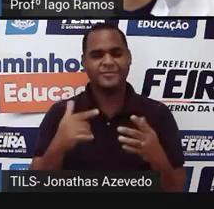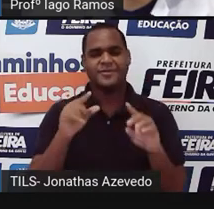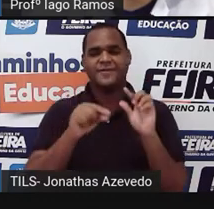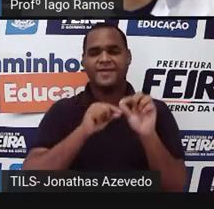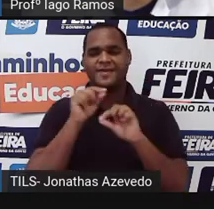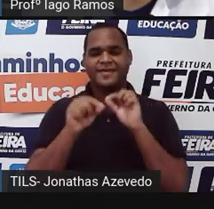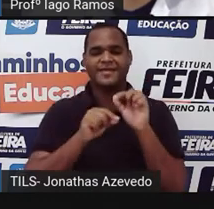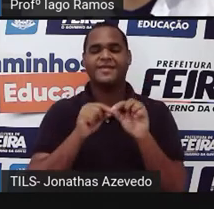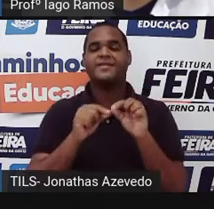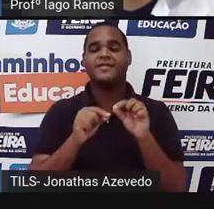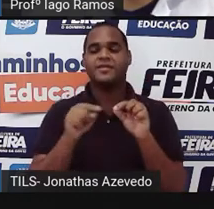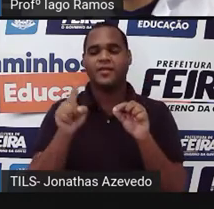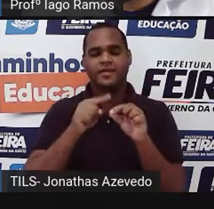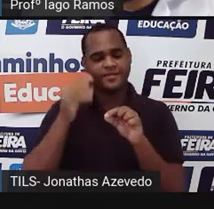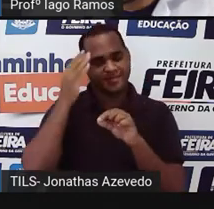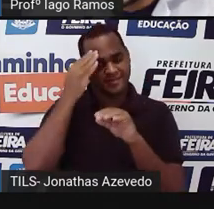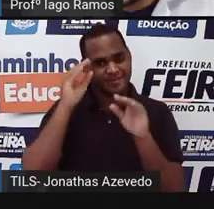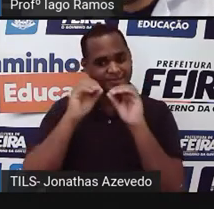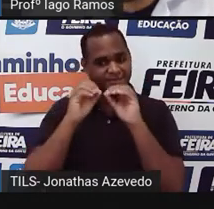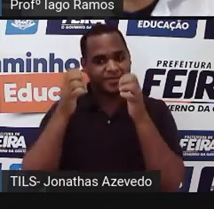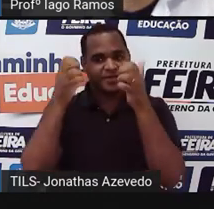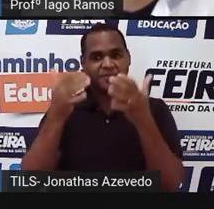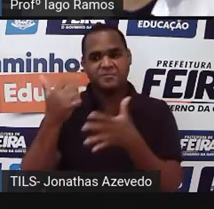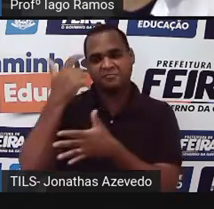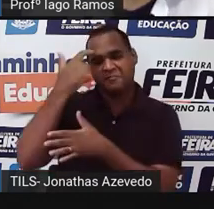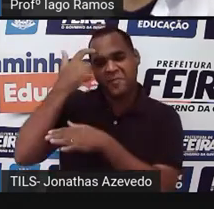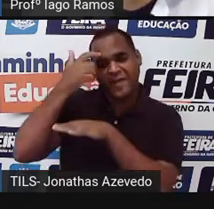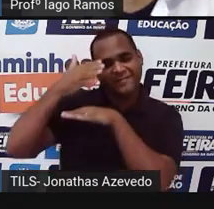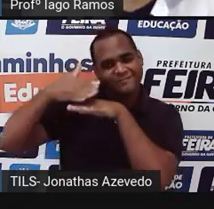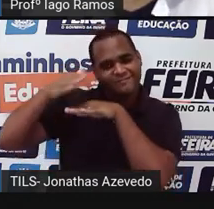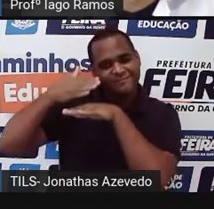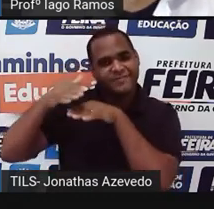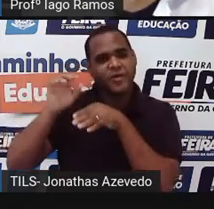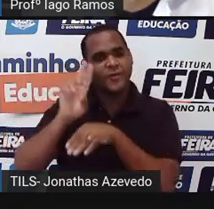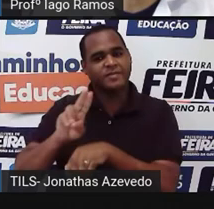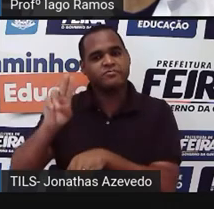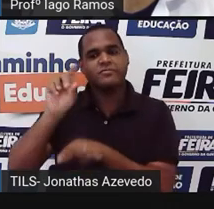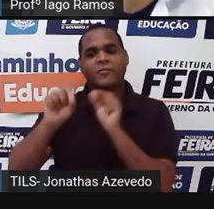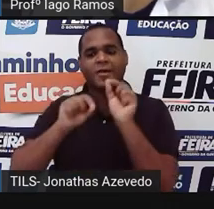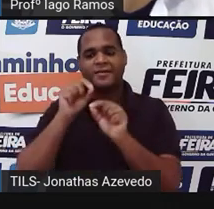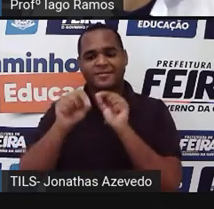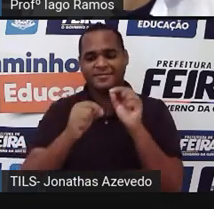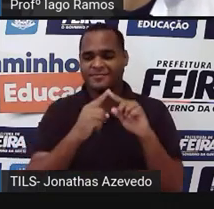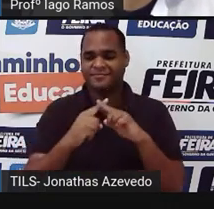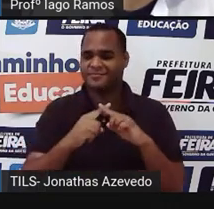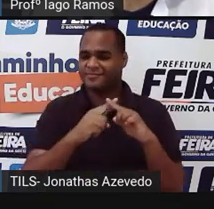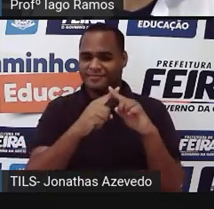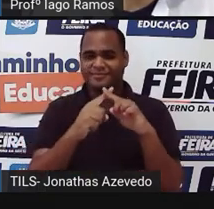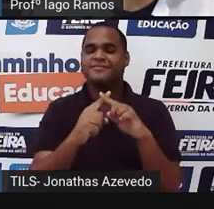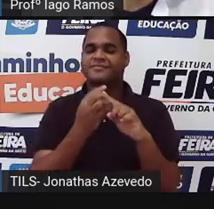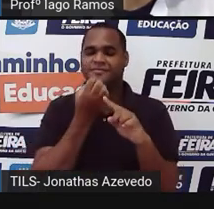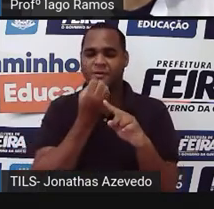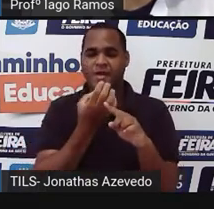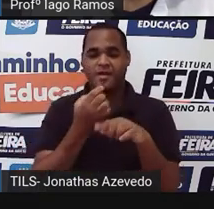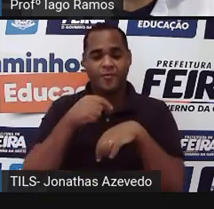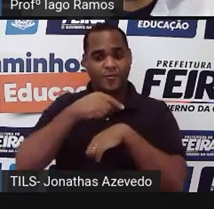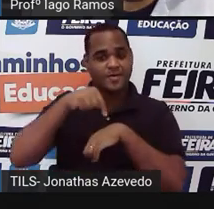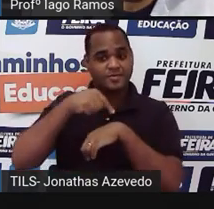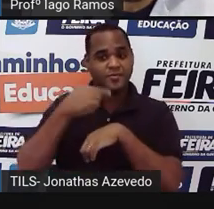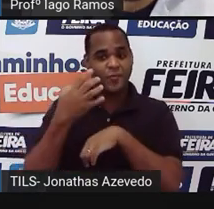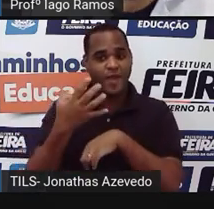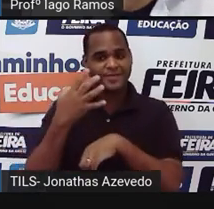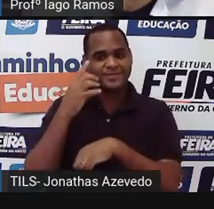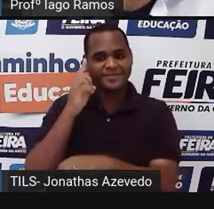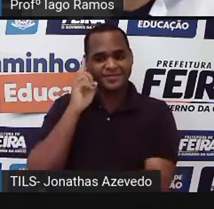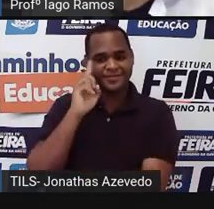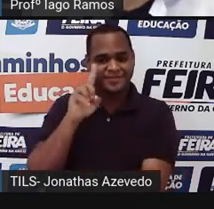entender como é que a gente vai raciocinar pra usar a multiplicação tá? são quatro horas por dia